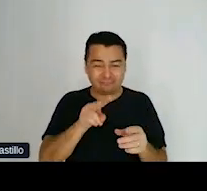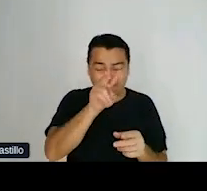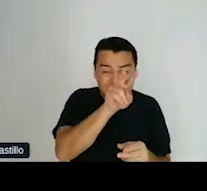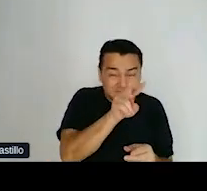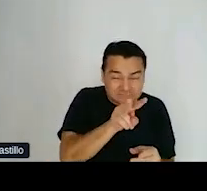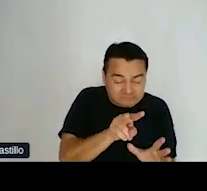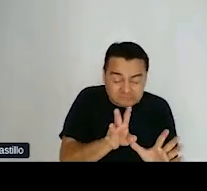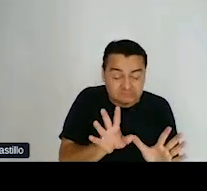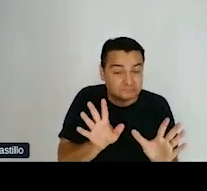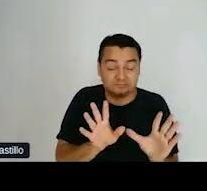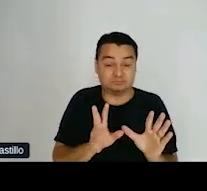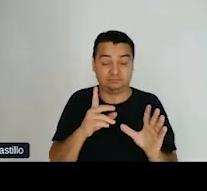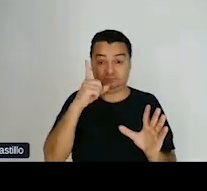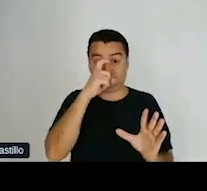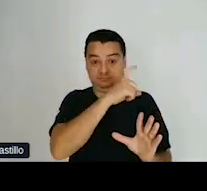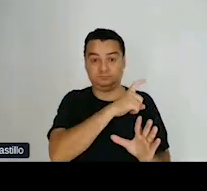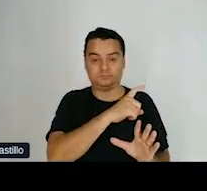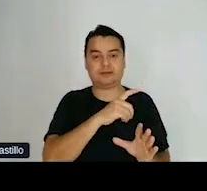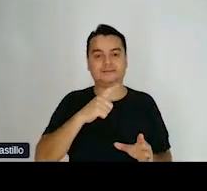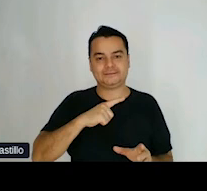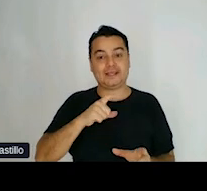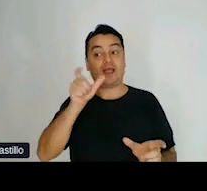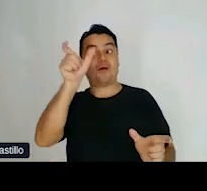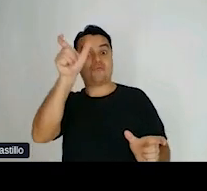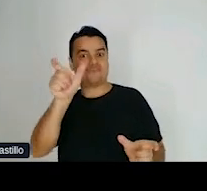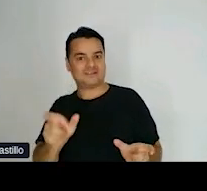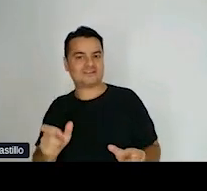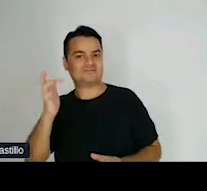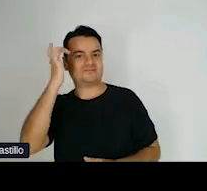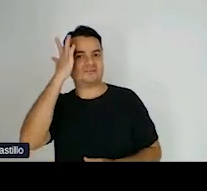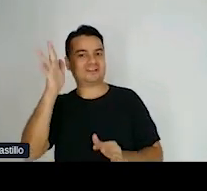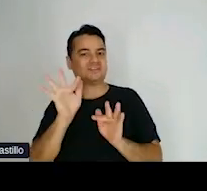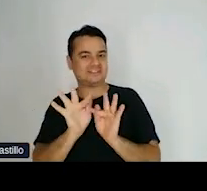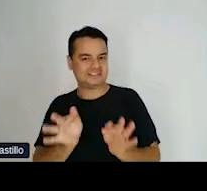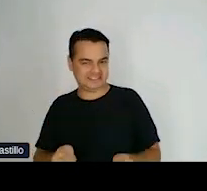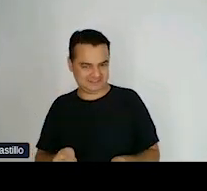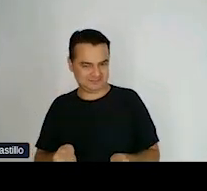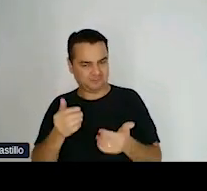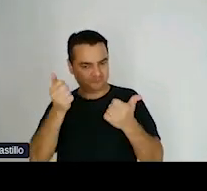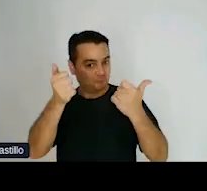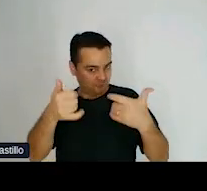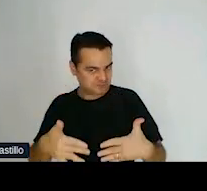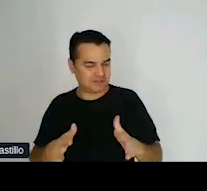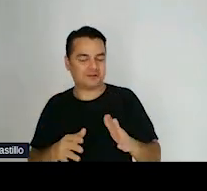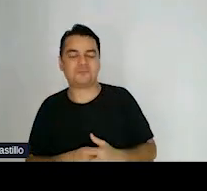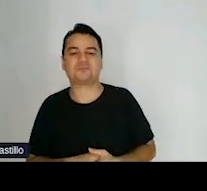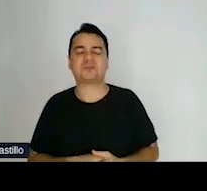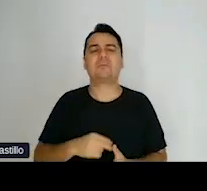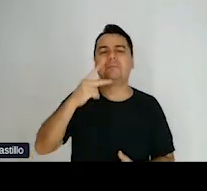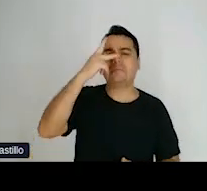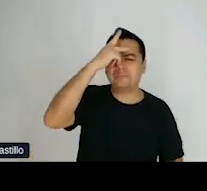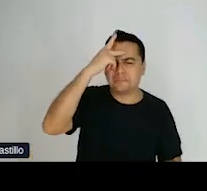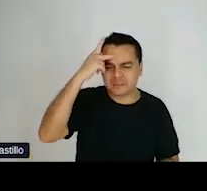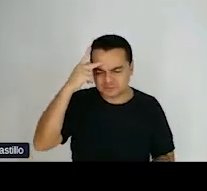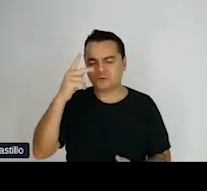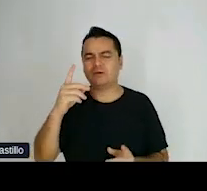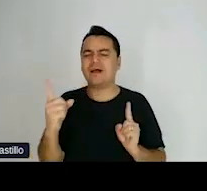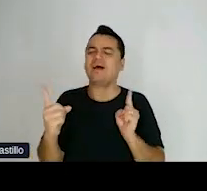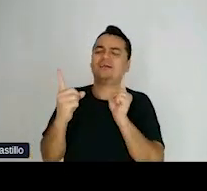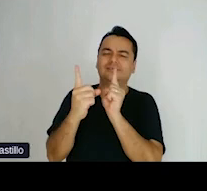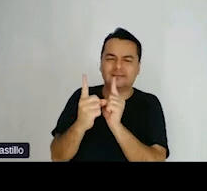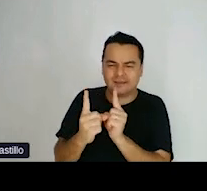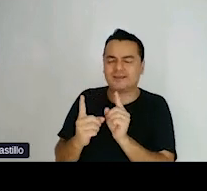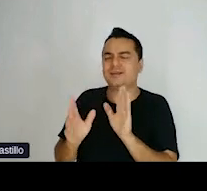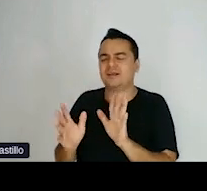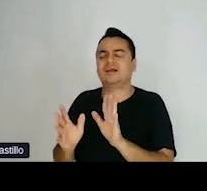A gente fez uma versão simplificada dessa informação. Quem presta serviços, mesmo que